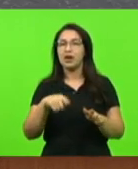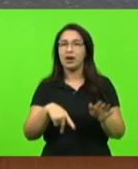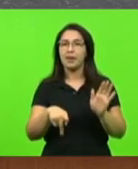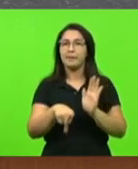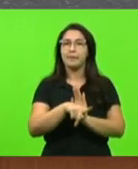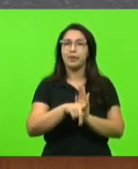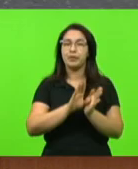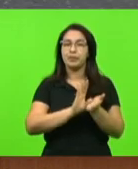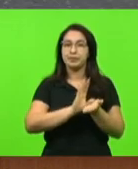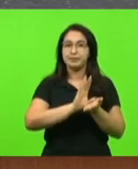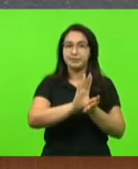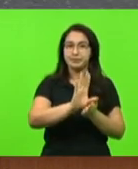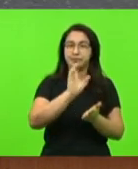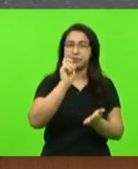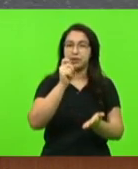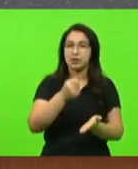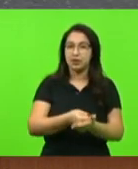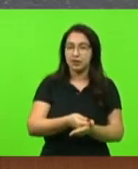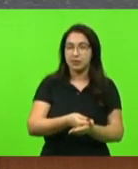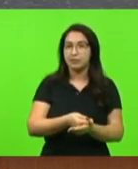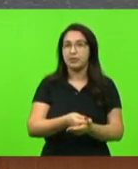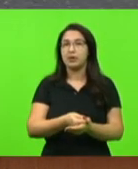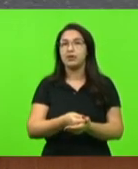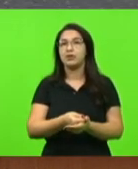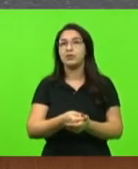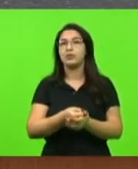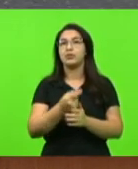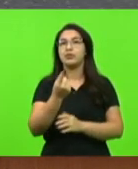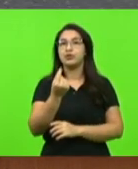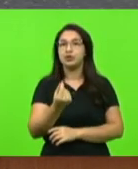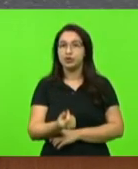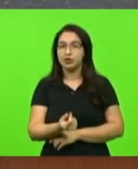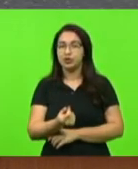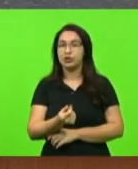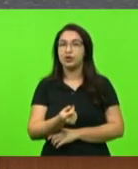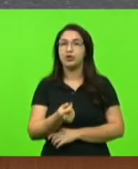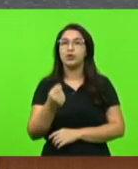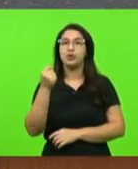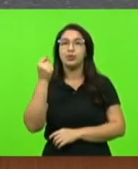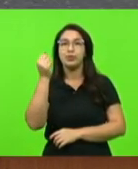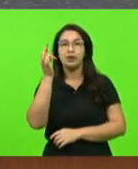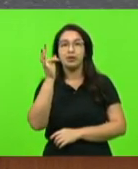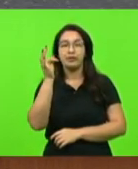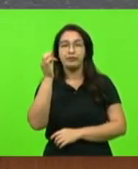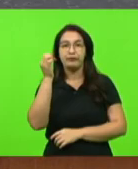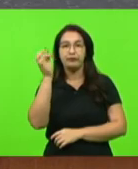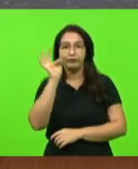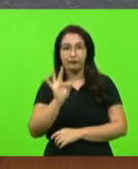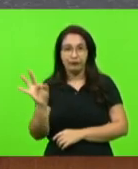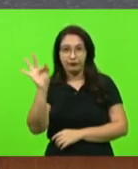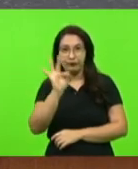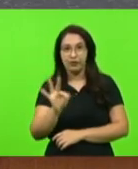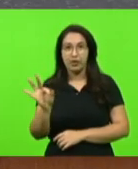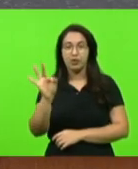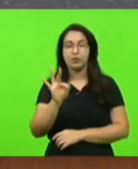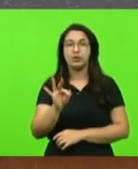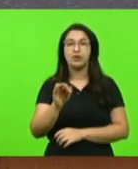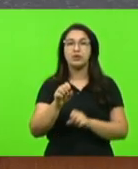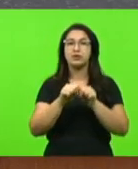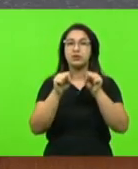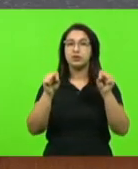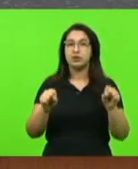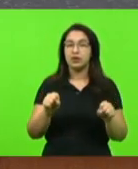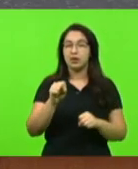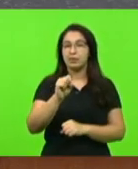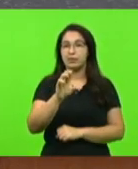o pagamento de bolsa de estudo para as universidades, especialmente do sistema CAF em Santa Catarina.